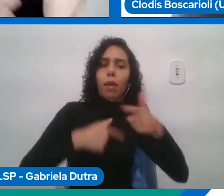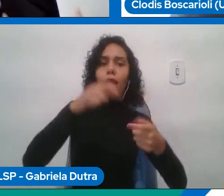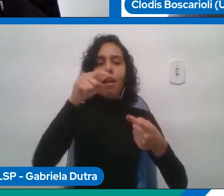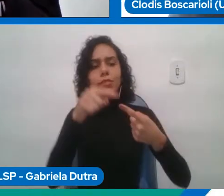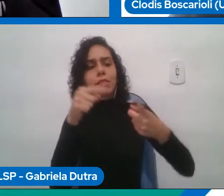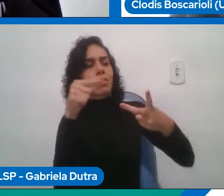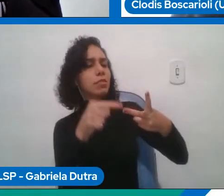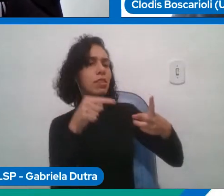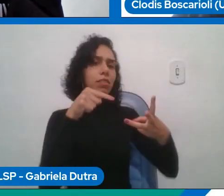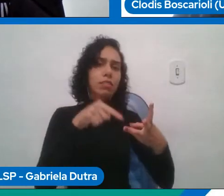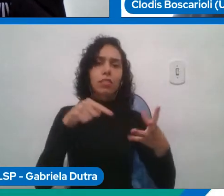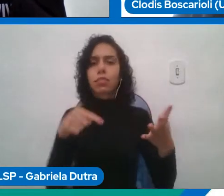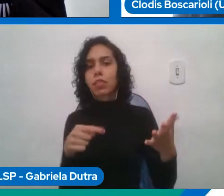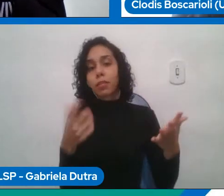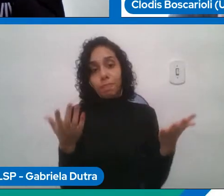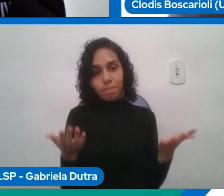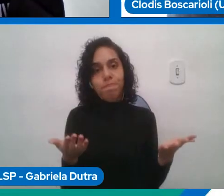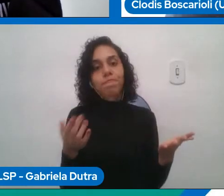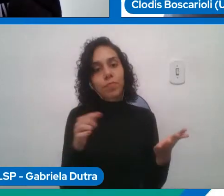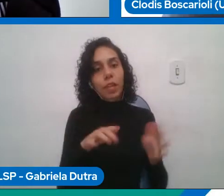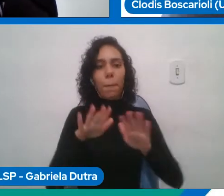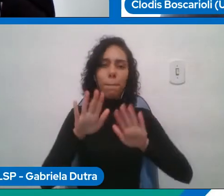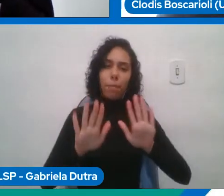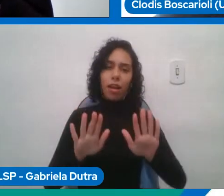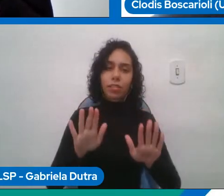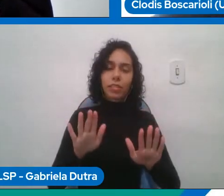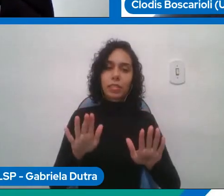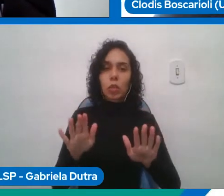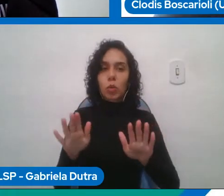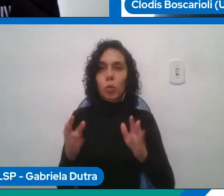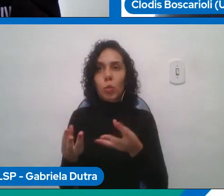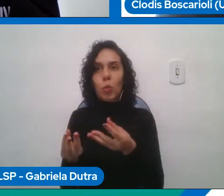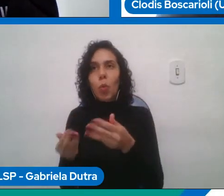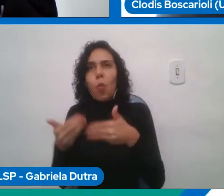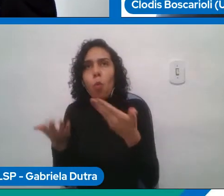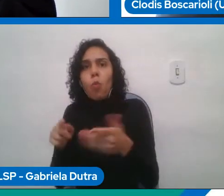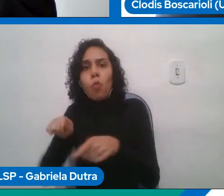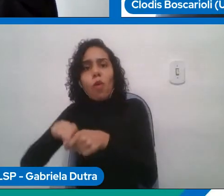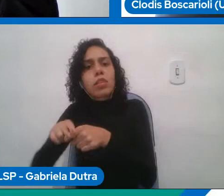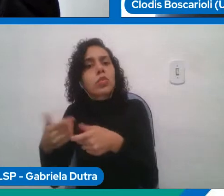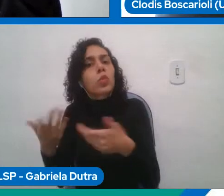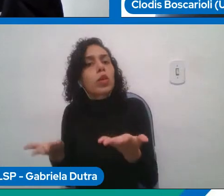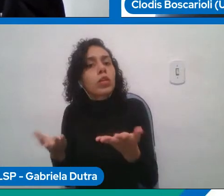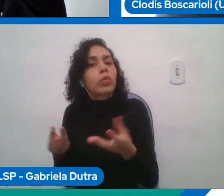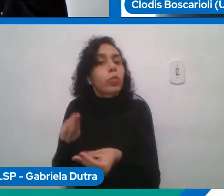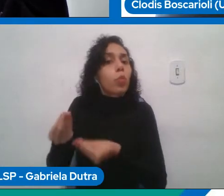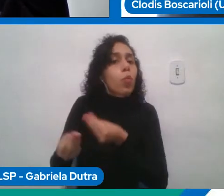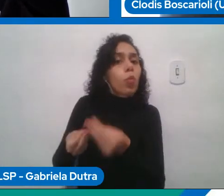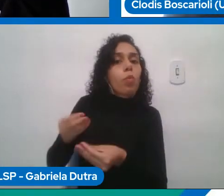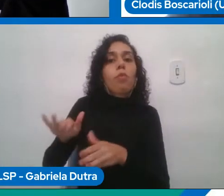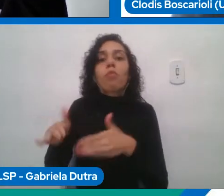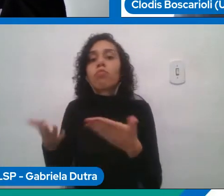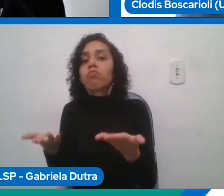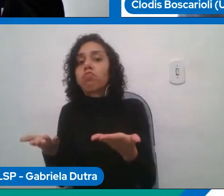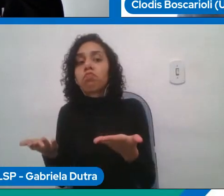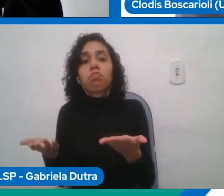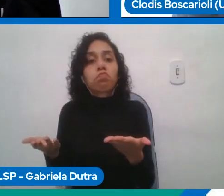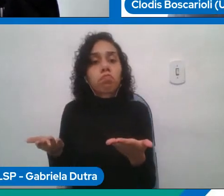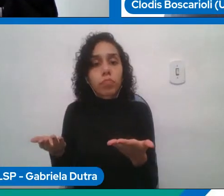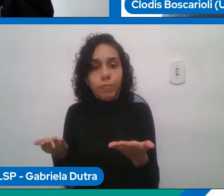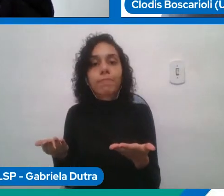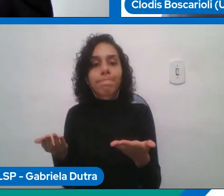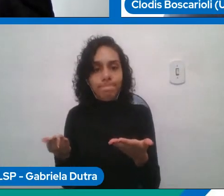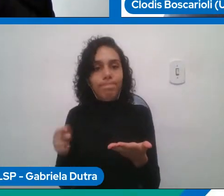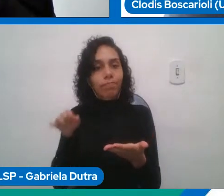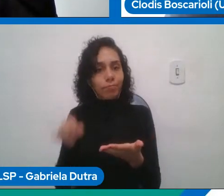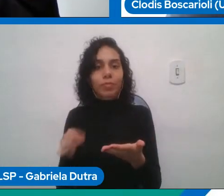quando vai para a questão mais do quando que eu faço e como que eu faço é nosso ponto fraco ok Roberto